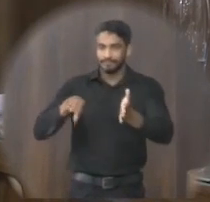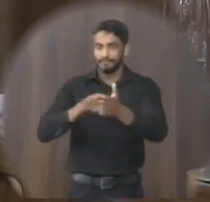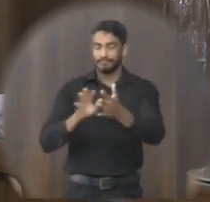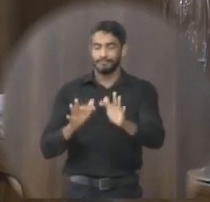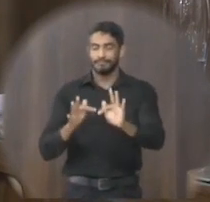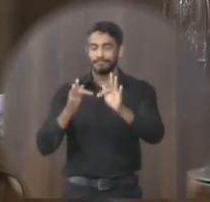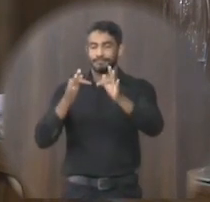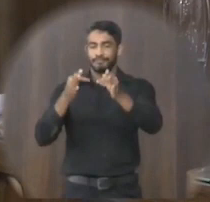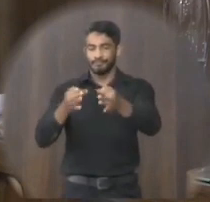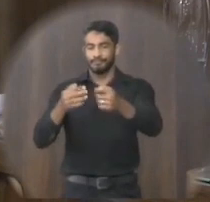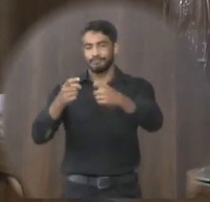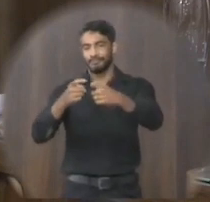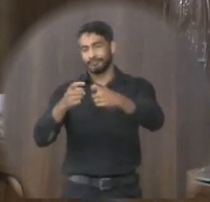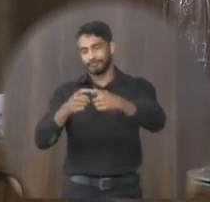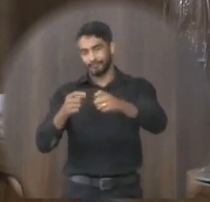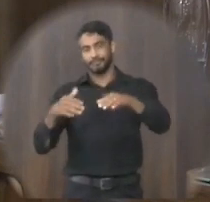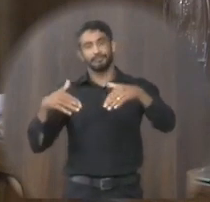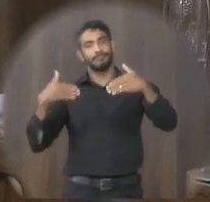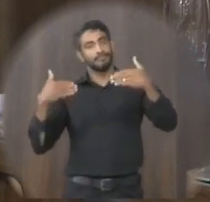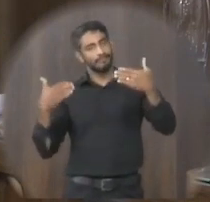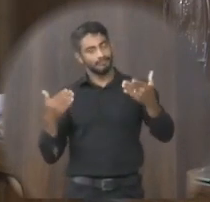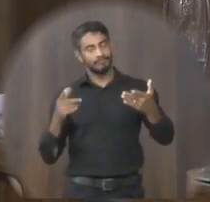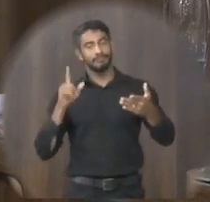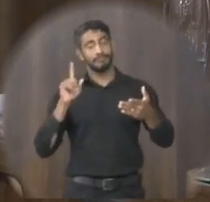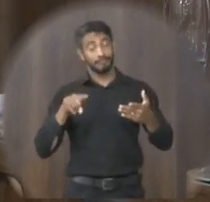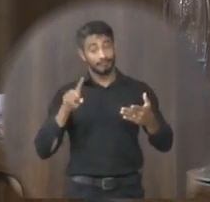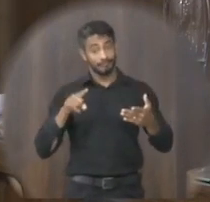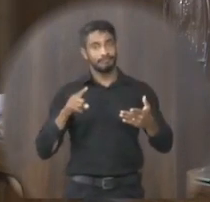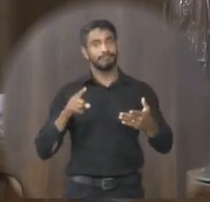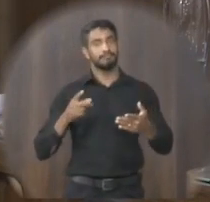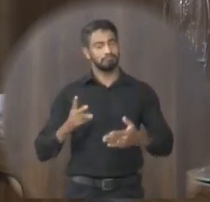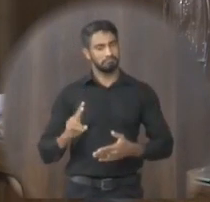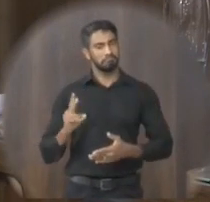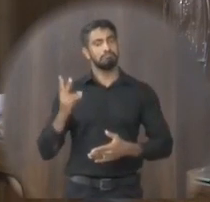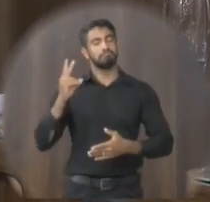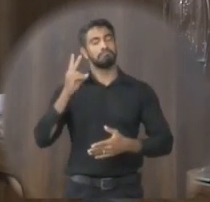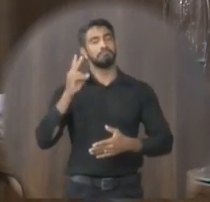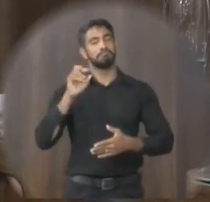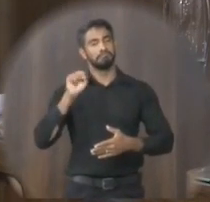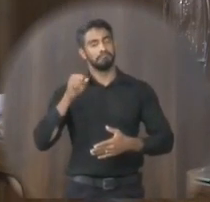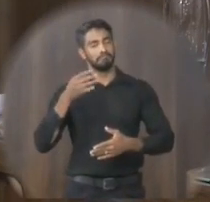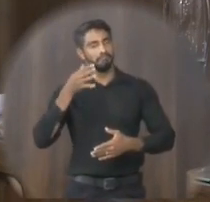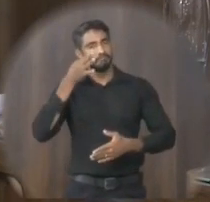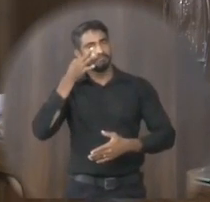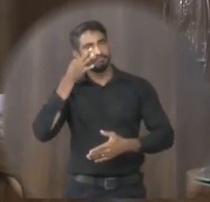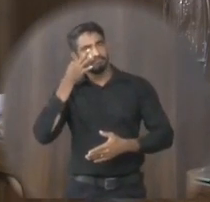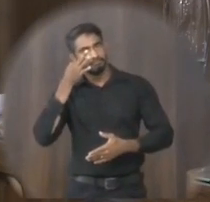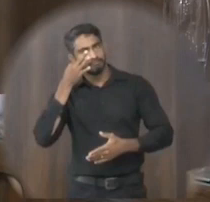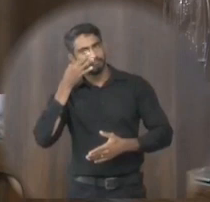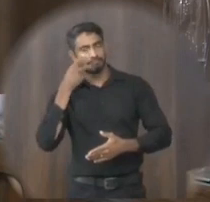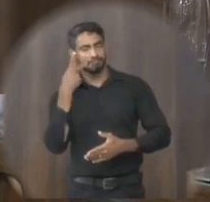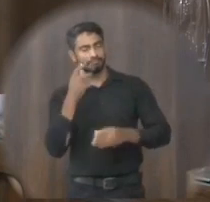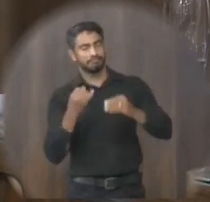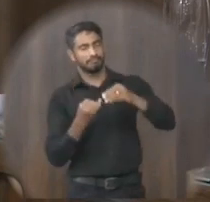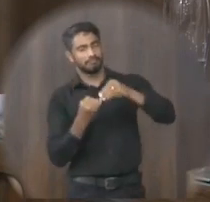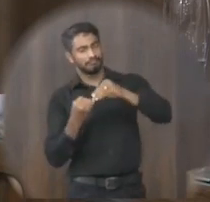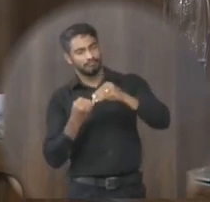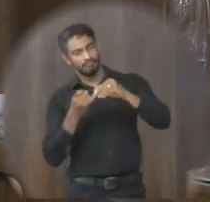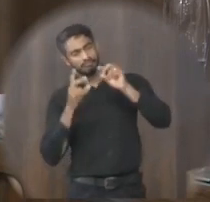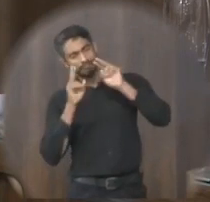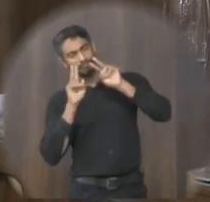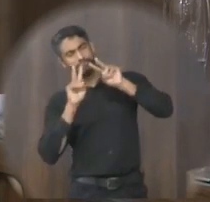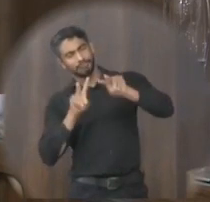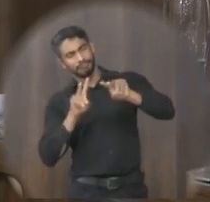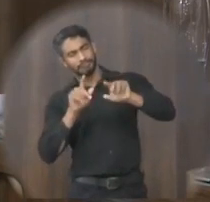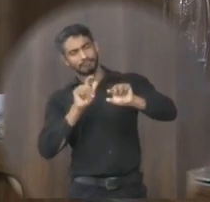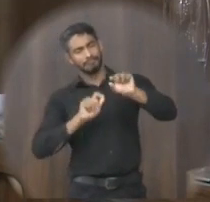final com o médico então assim foi de muito grande valia hoje estar presente naquela entidade e verificando